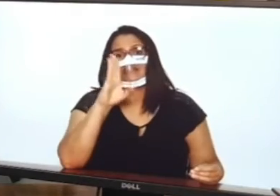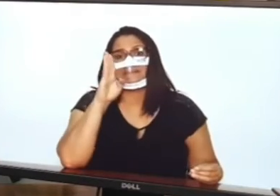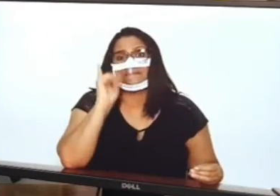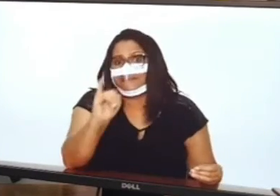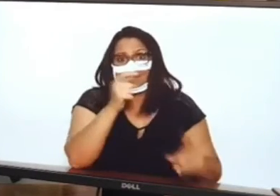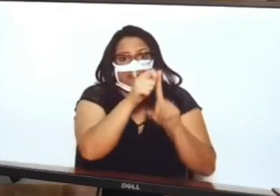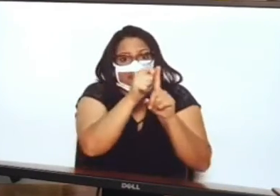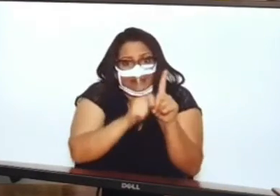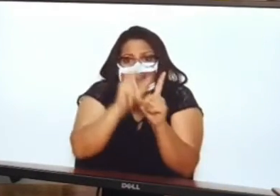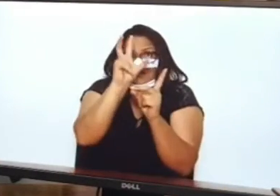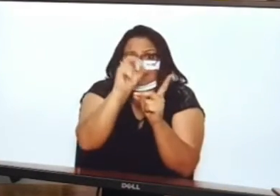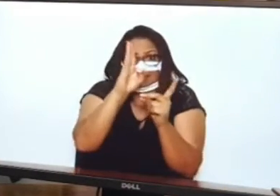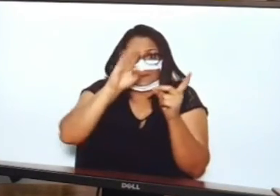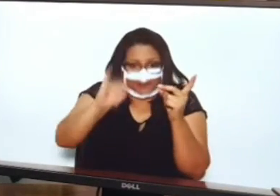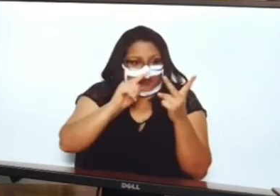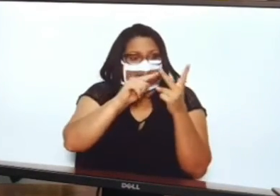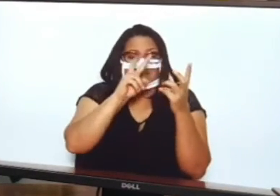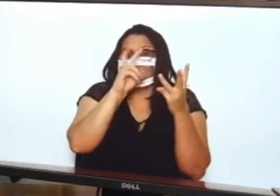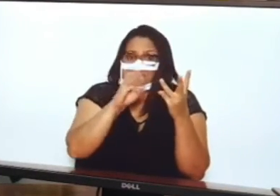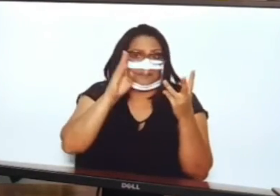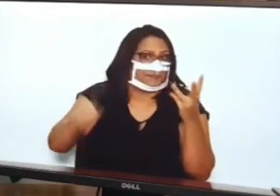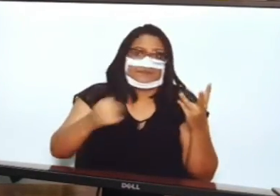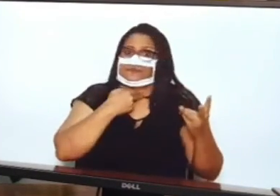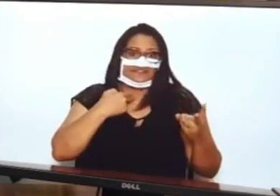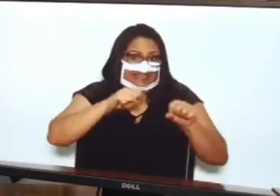quebra a economia, daí não tem para quem socorrer mais, economia tem que pegar.